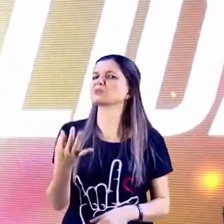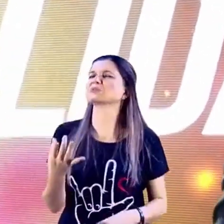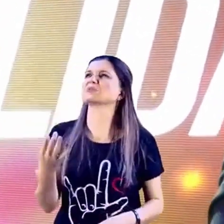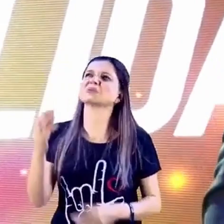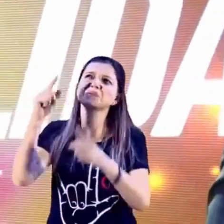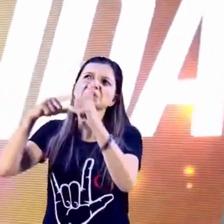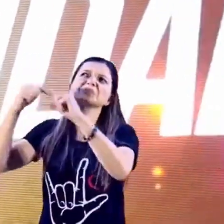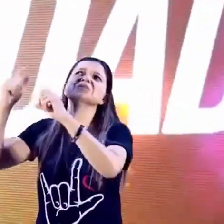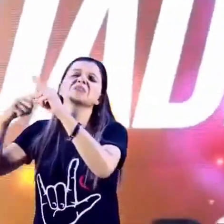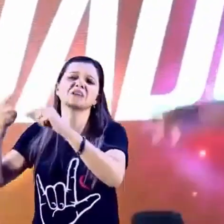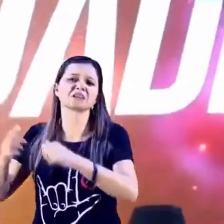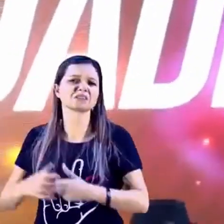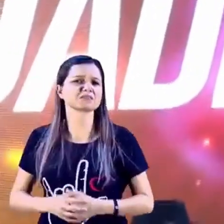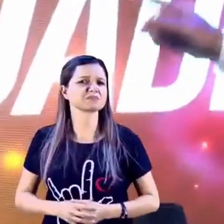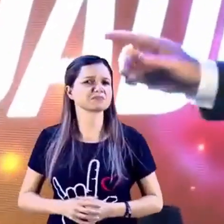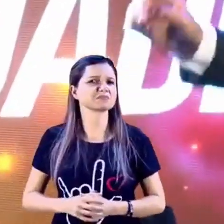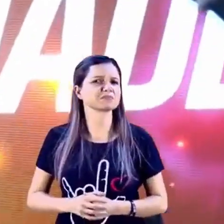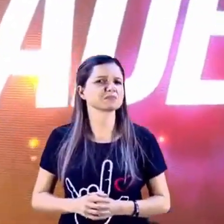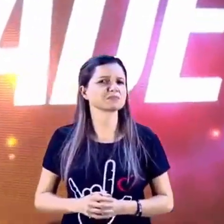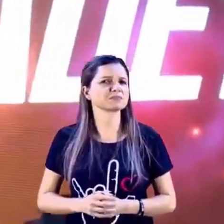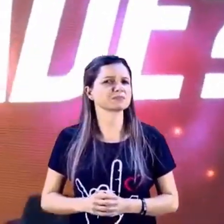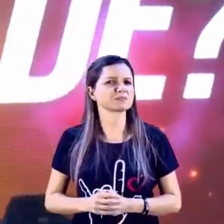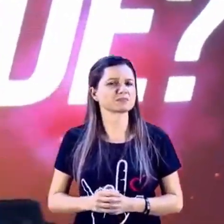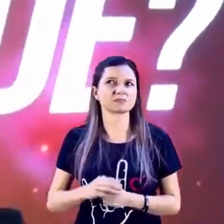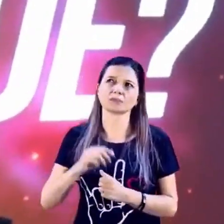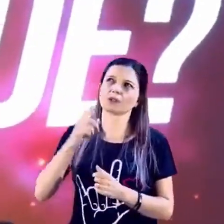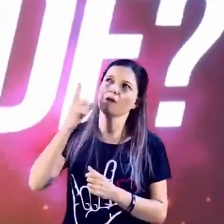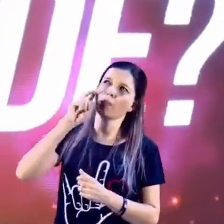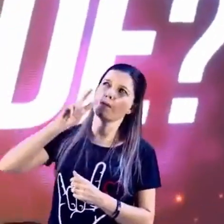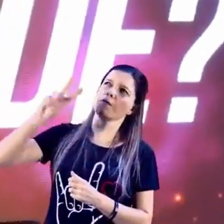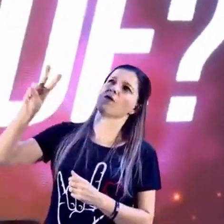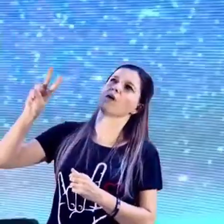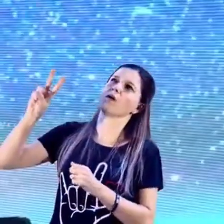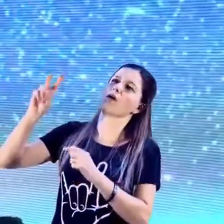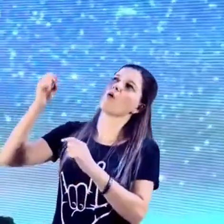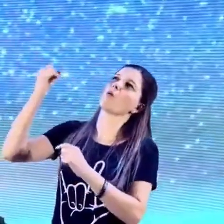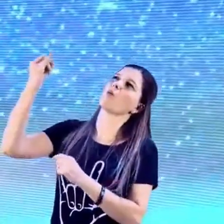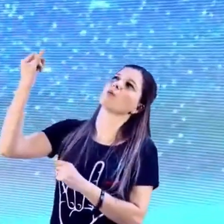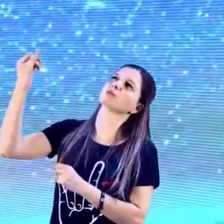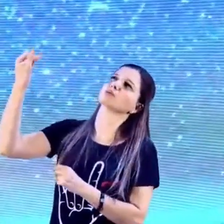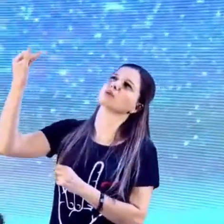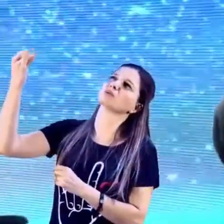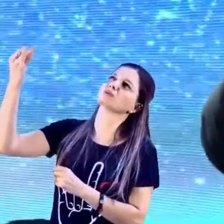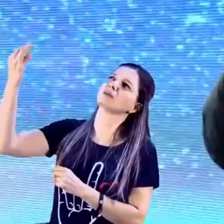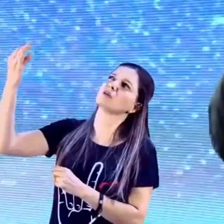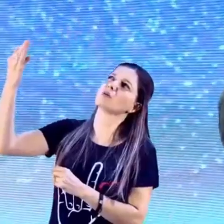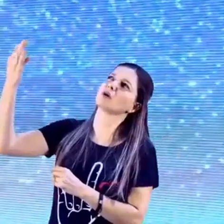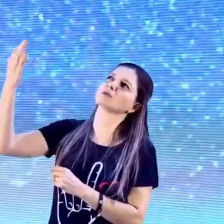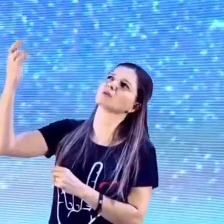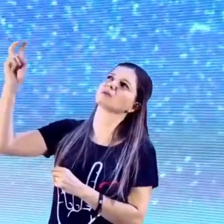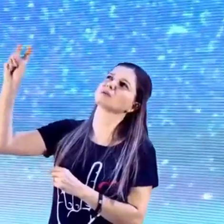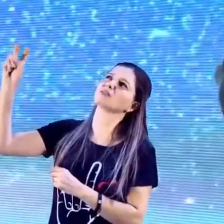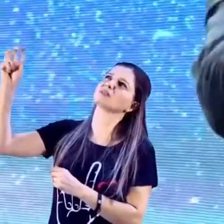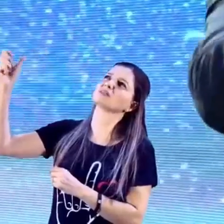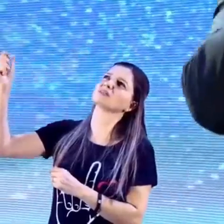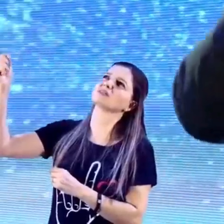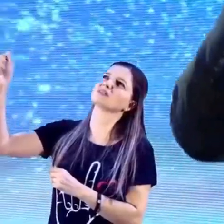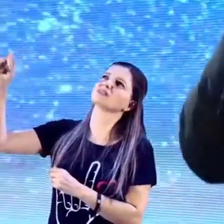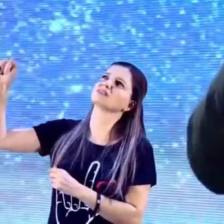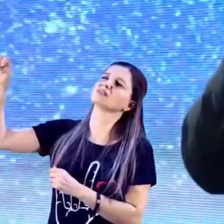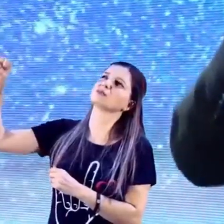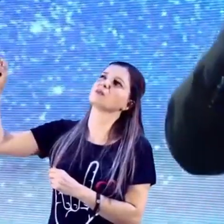Eu não... Aquela imagem, já começa a contar. Um, dois... Por que Deus fez esse